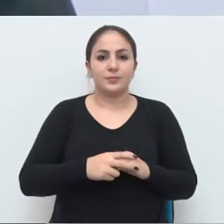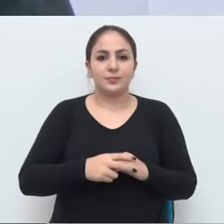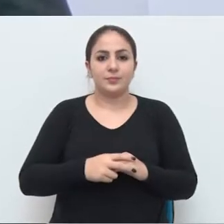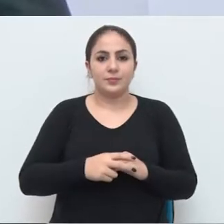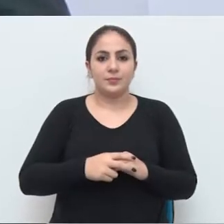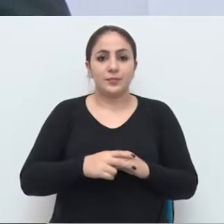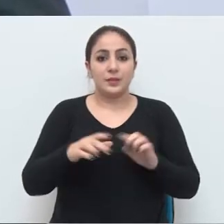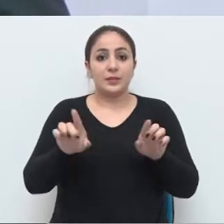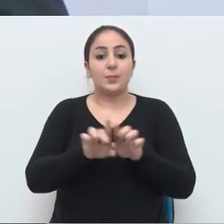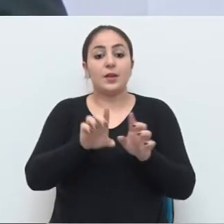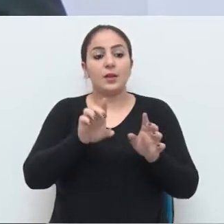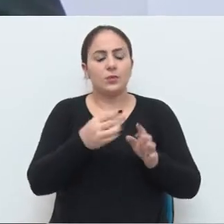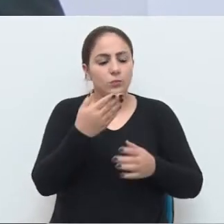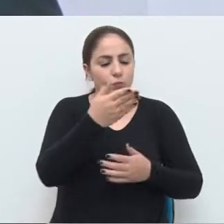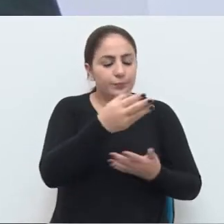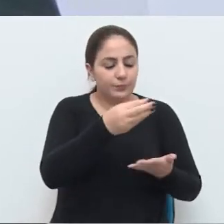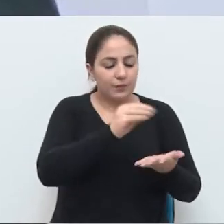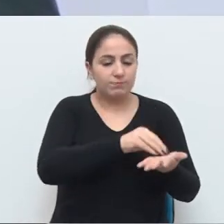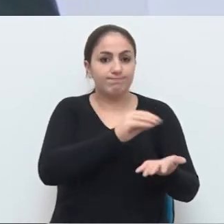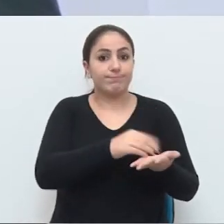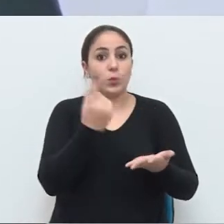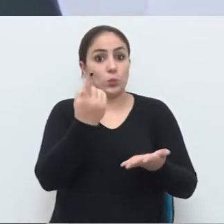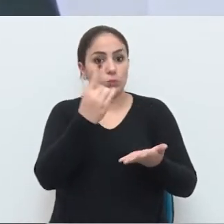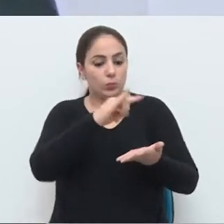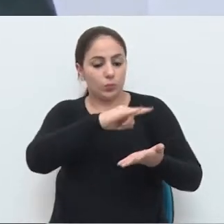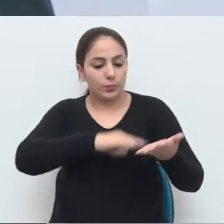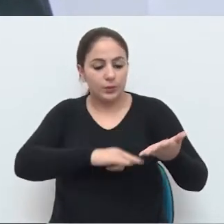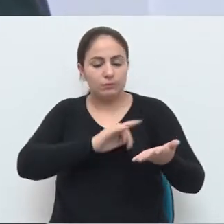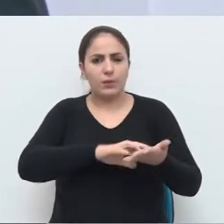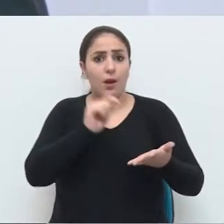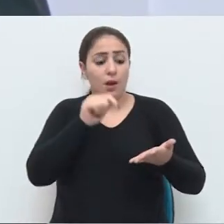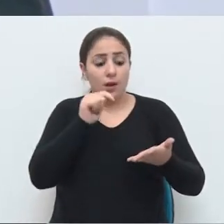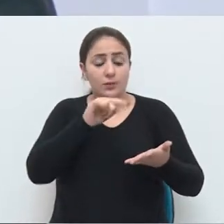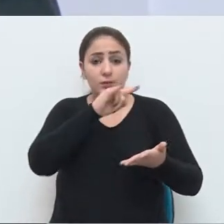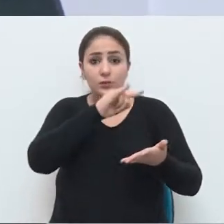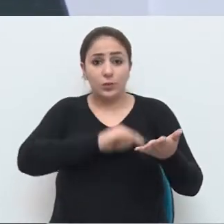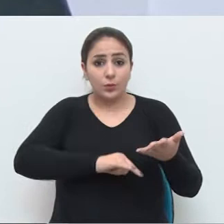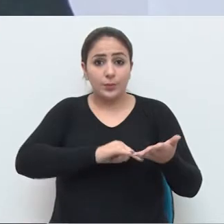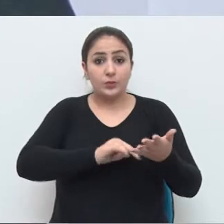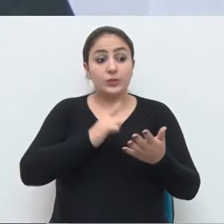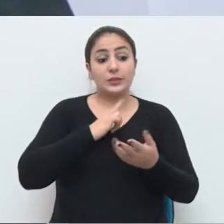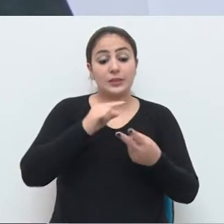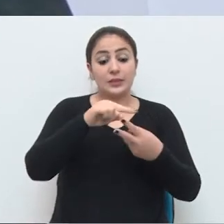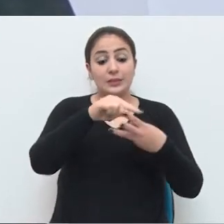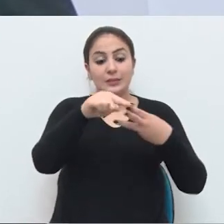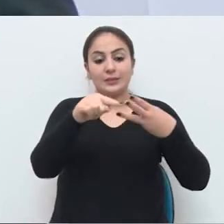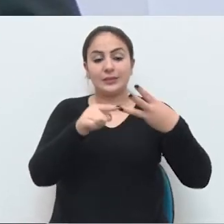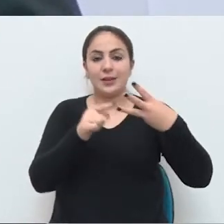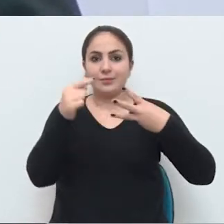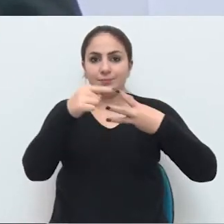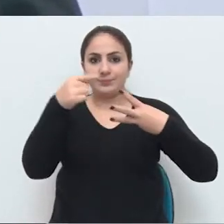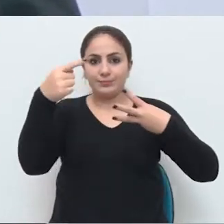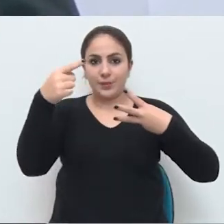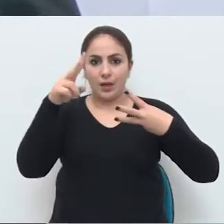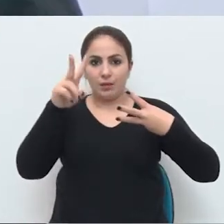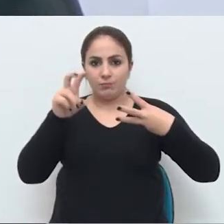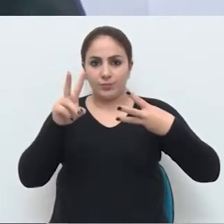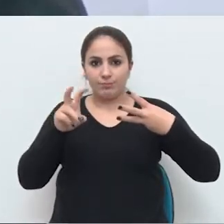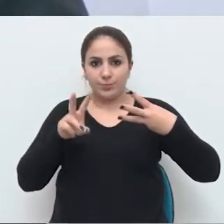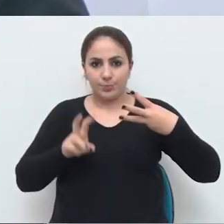Quinta-feira, faltava um documento. Porém, nesse documento, colegas vereadores, eram três itens.